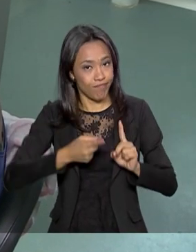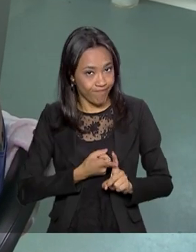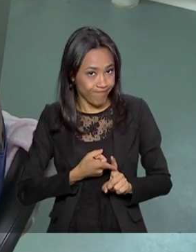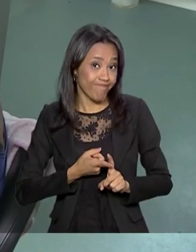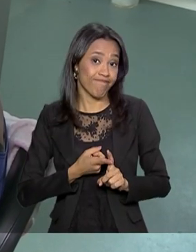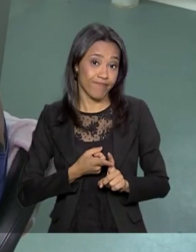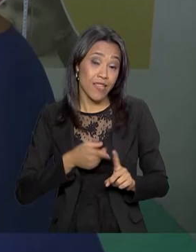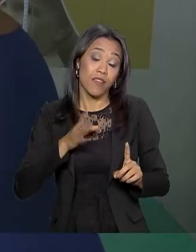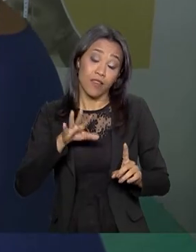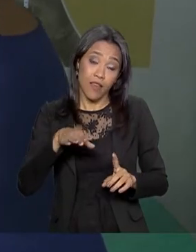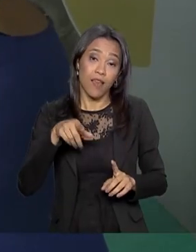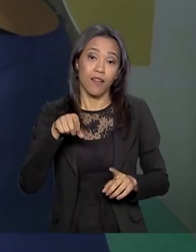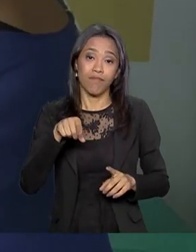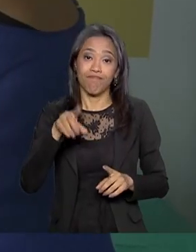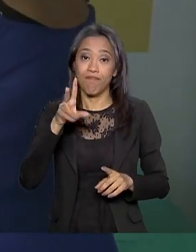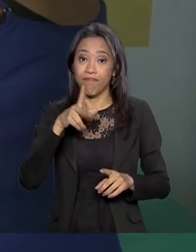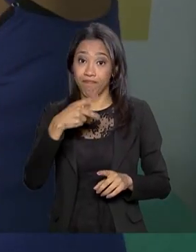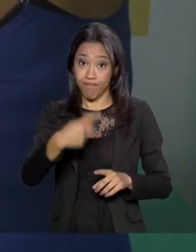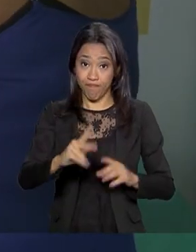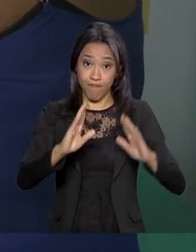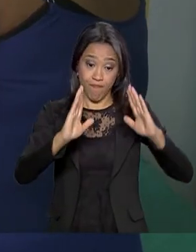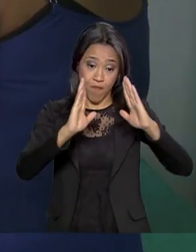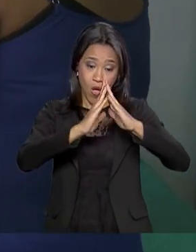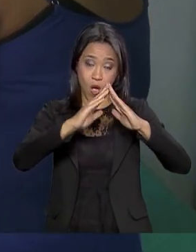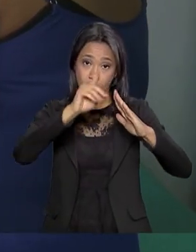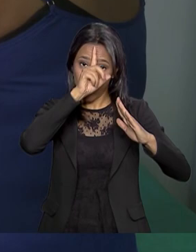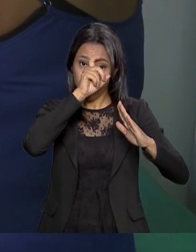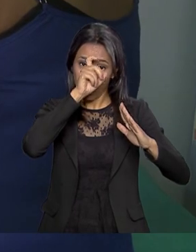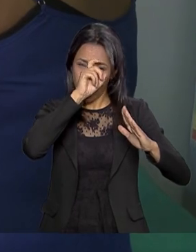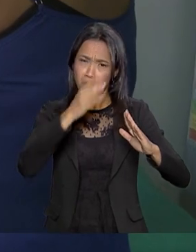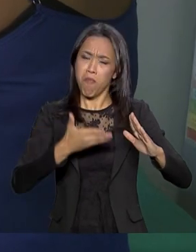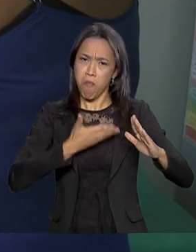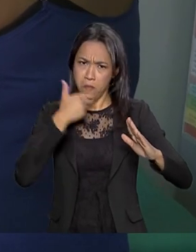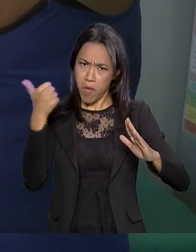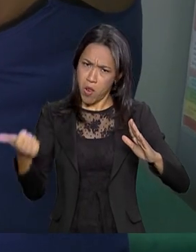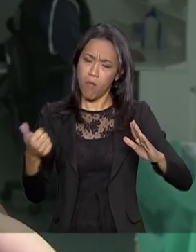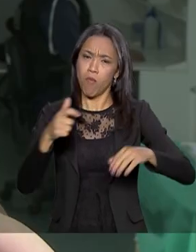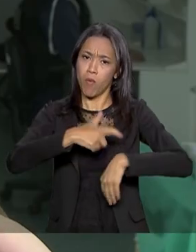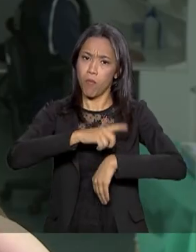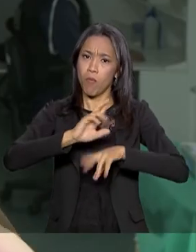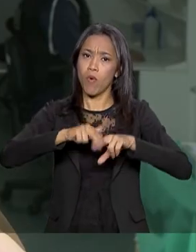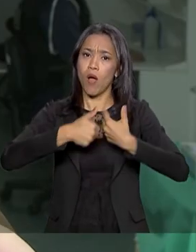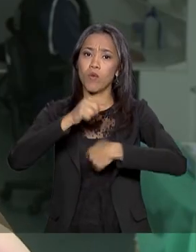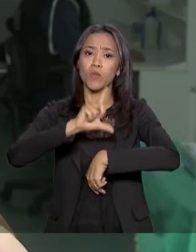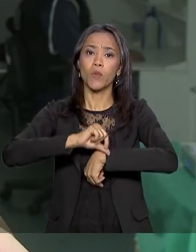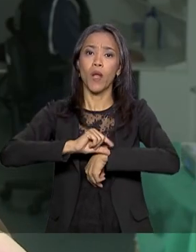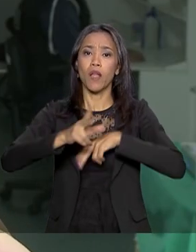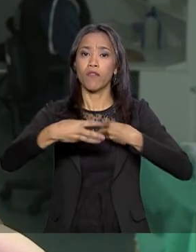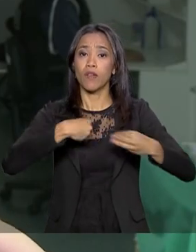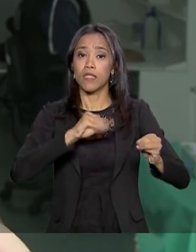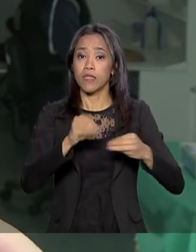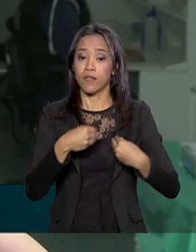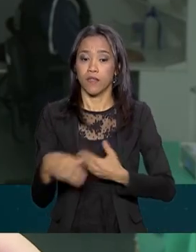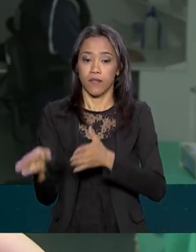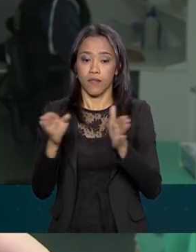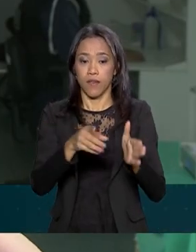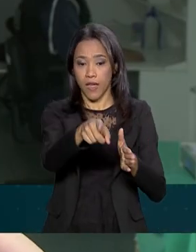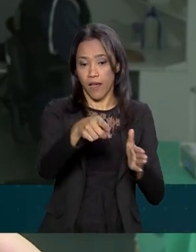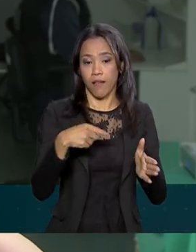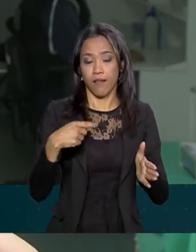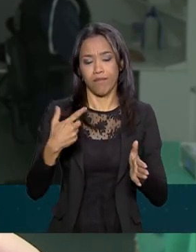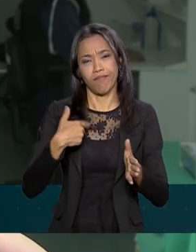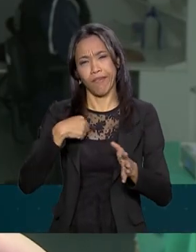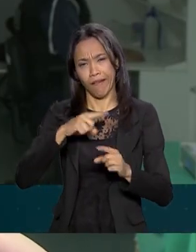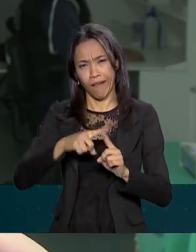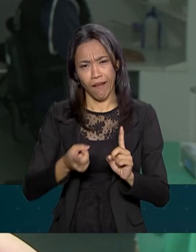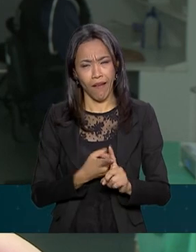reconhece que o atendimento na unidade de saúde tem melhorado com horário flexível. Super tranquilo, da mais quando a gente está grávida, tem aqueles